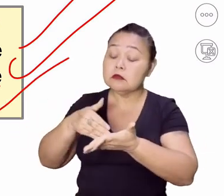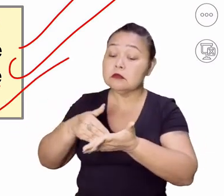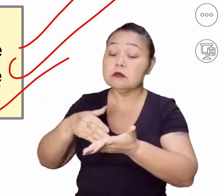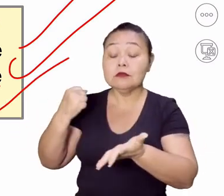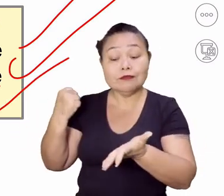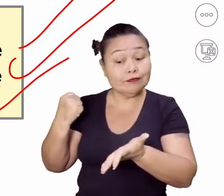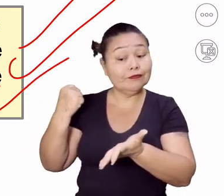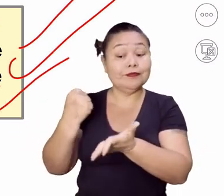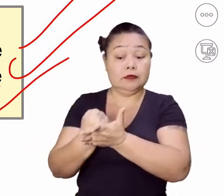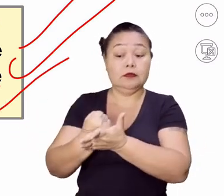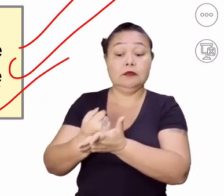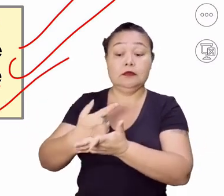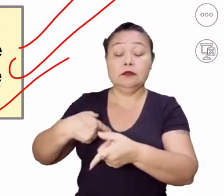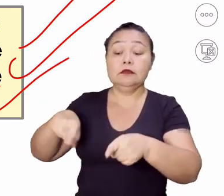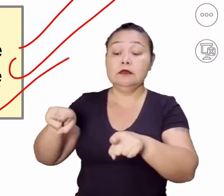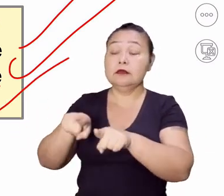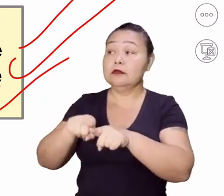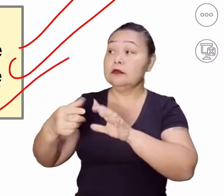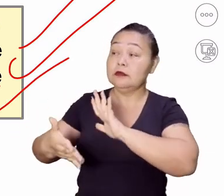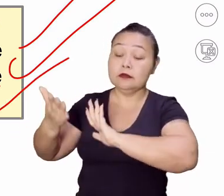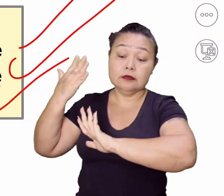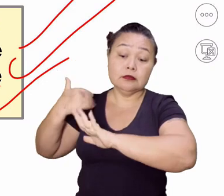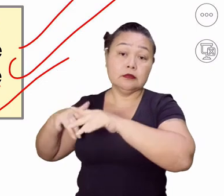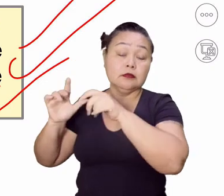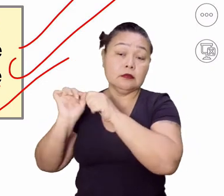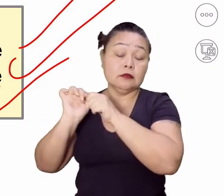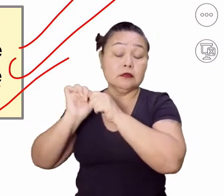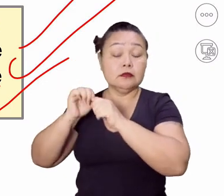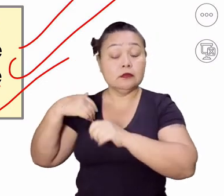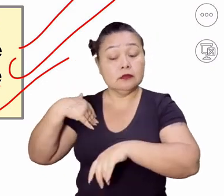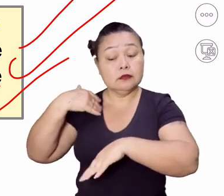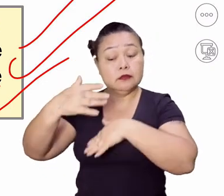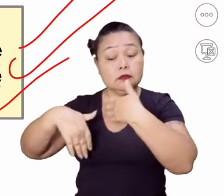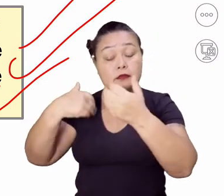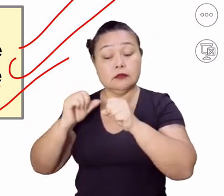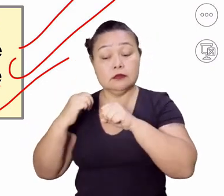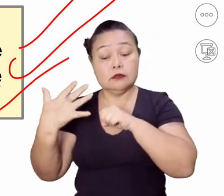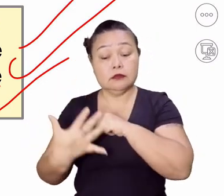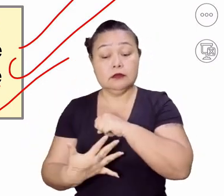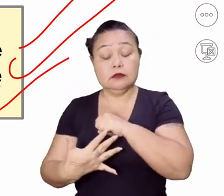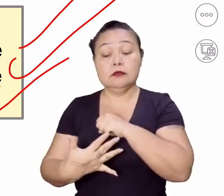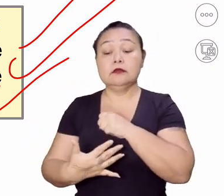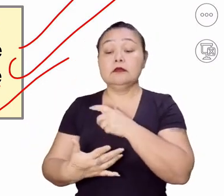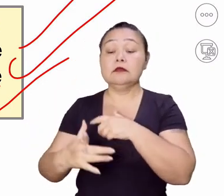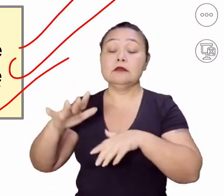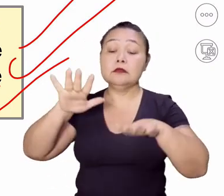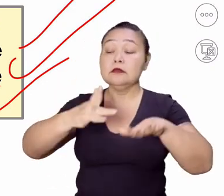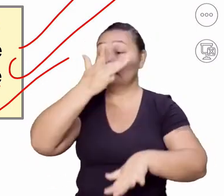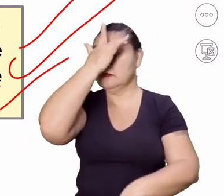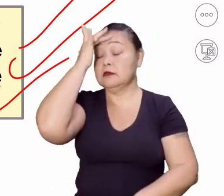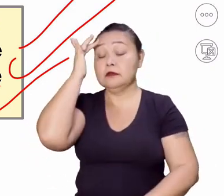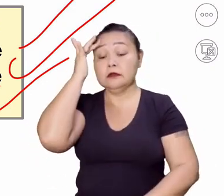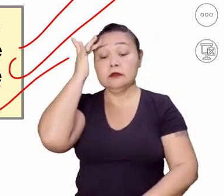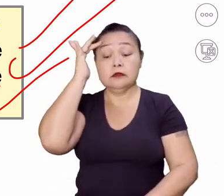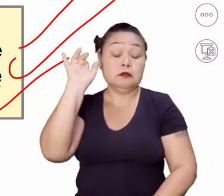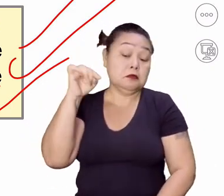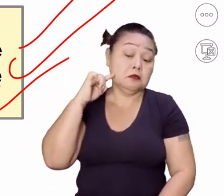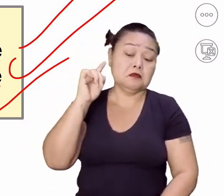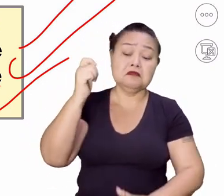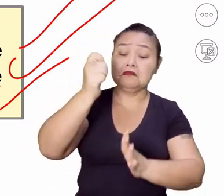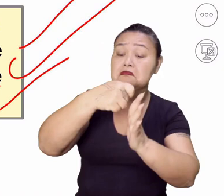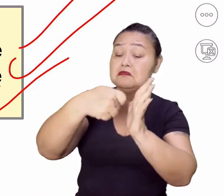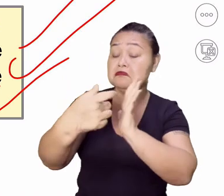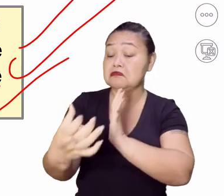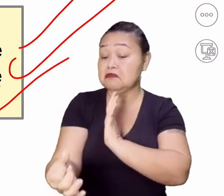isso também marcou muito aí antes e acelerou com o processo da pandemia. Então, pessoas vão trabalhar por seis